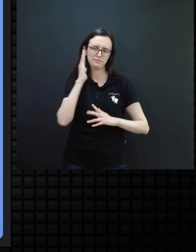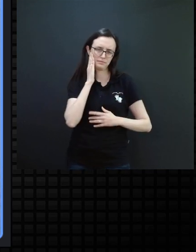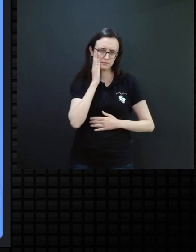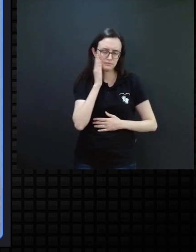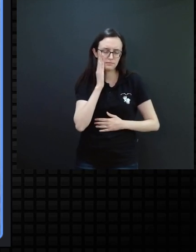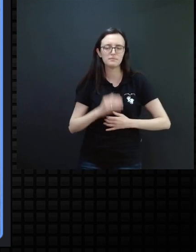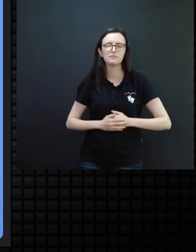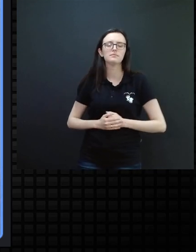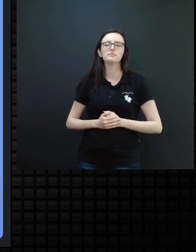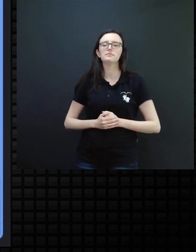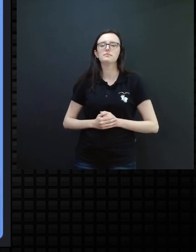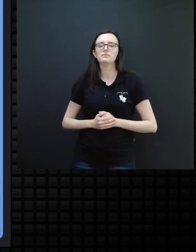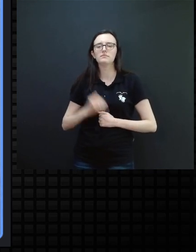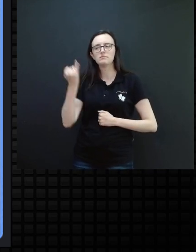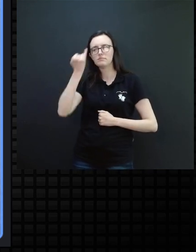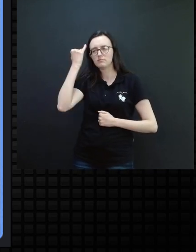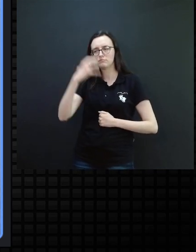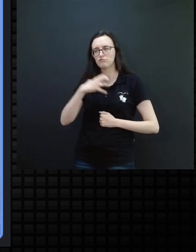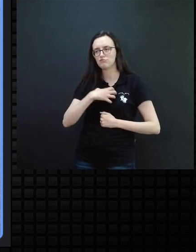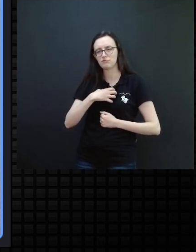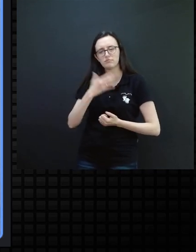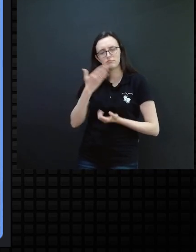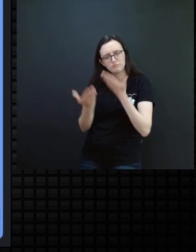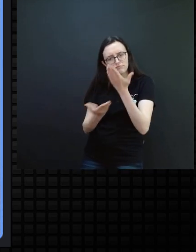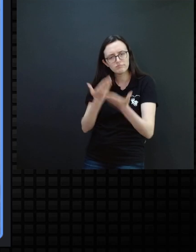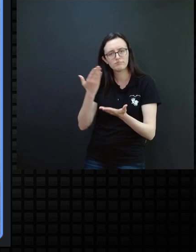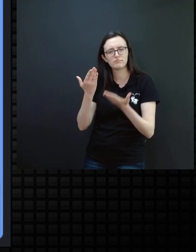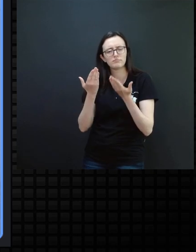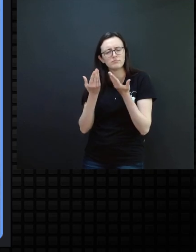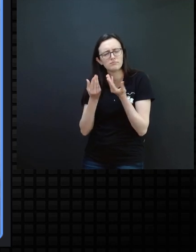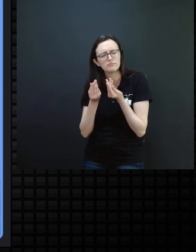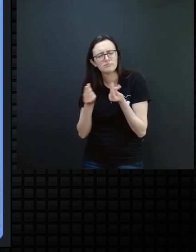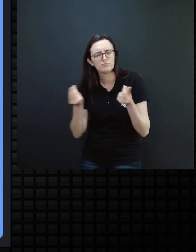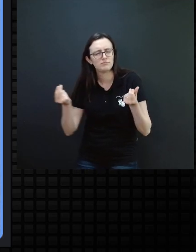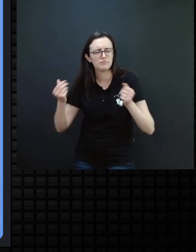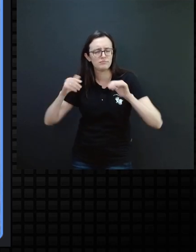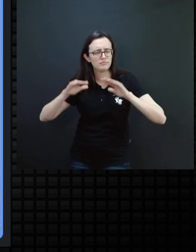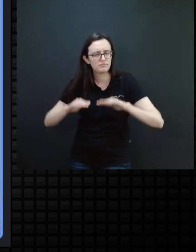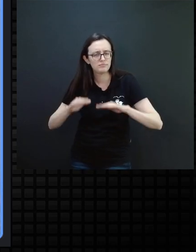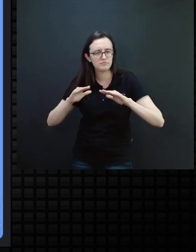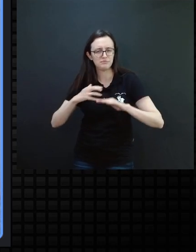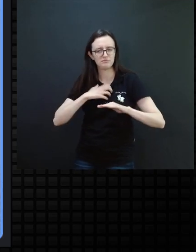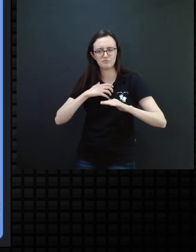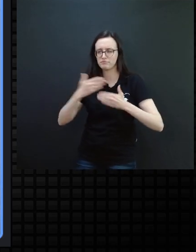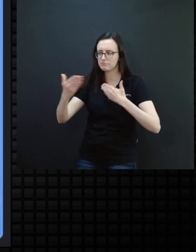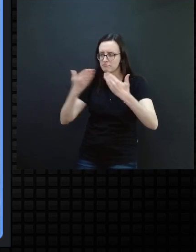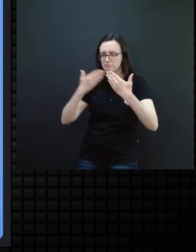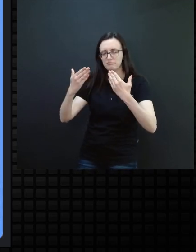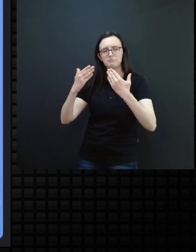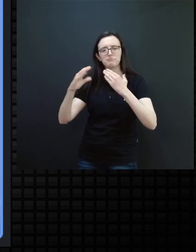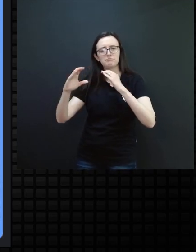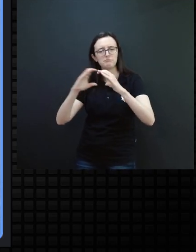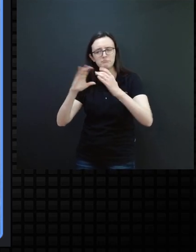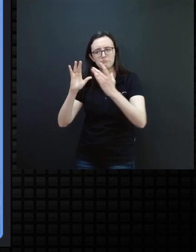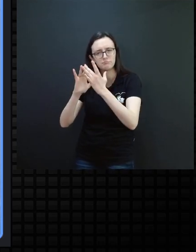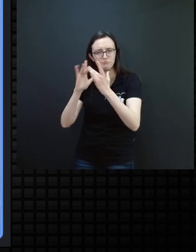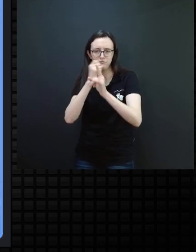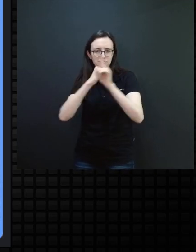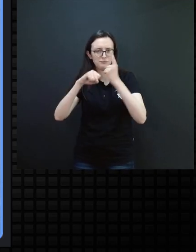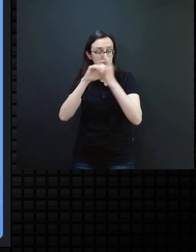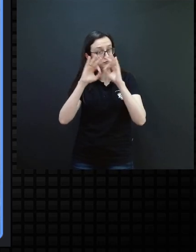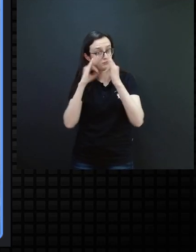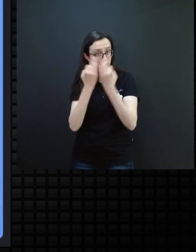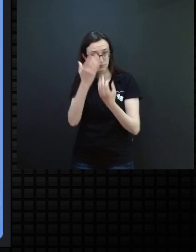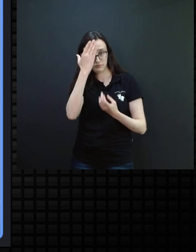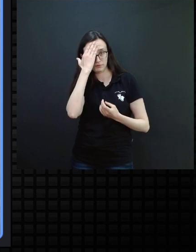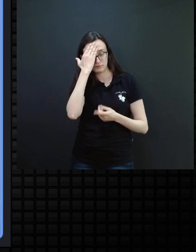bastante trato, com delicadeza social com a família, porque o que se espera, né,